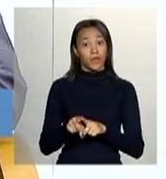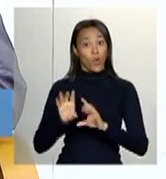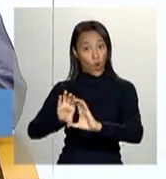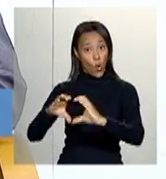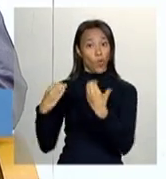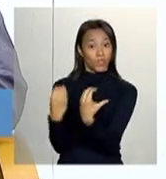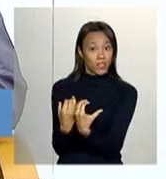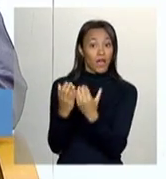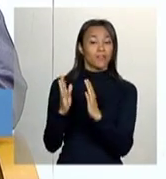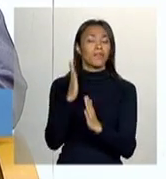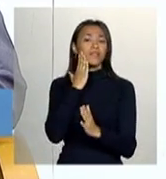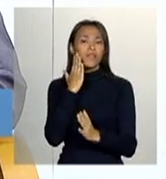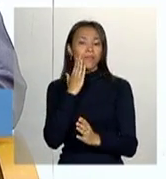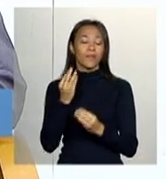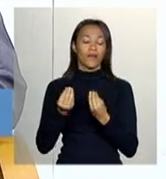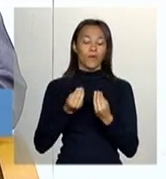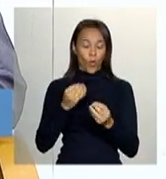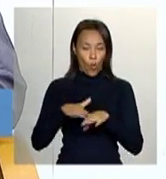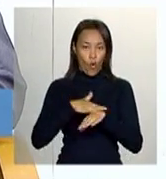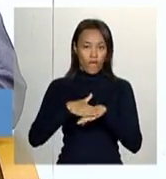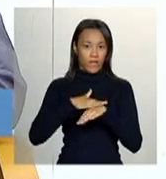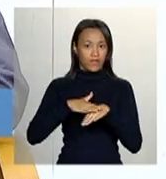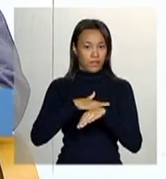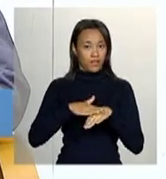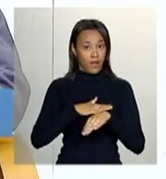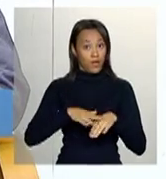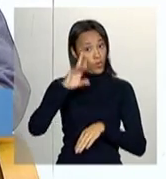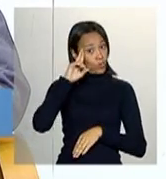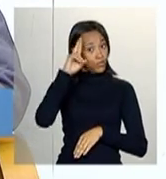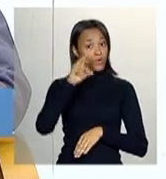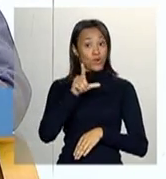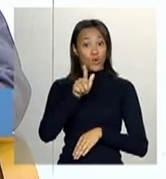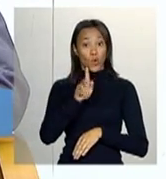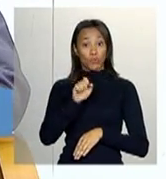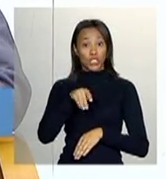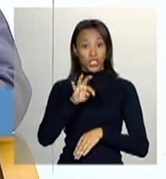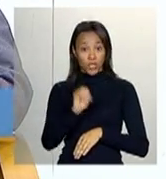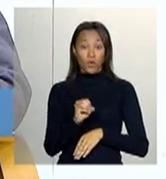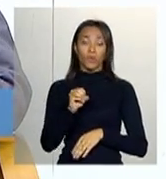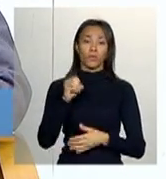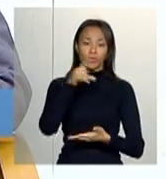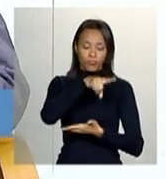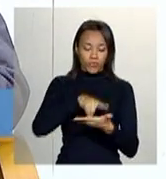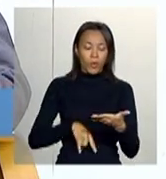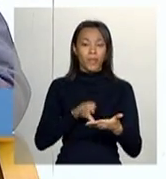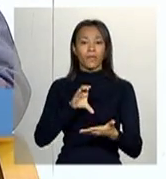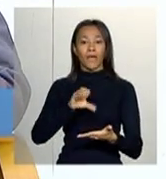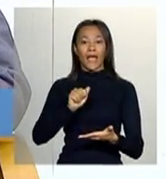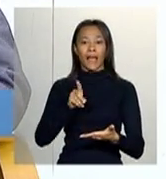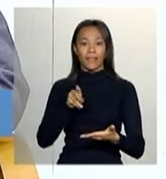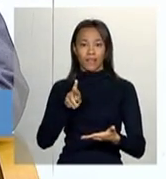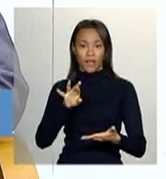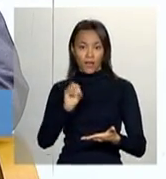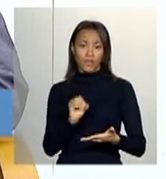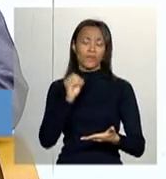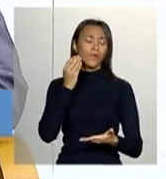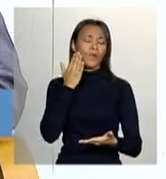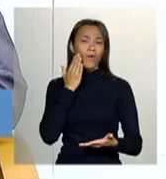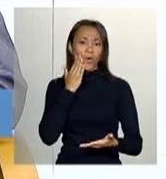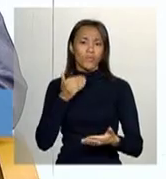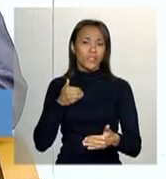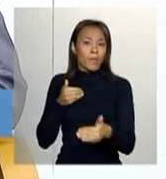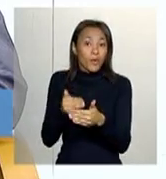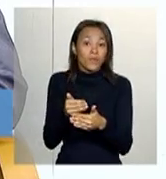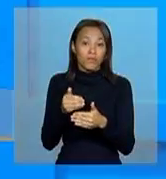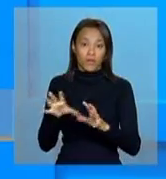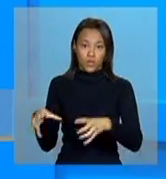para conseguir traçar com o gestor do cadastro único uma ação mais próxima também da realidade,